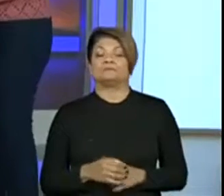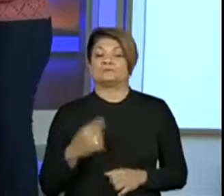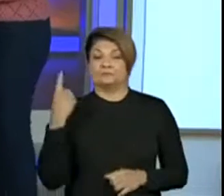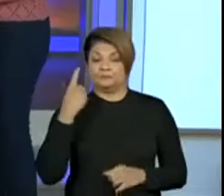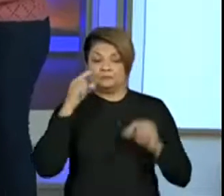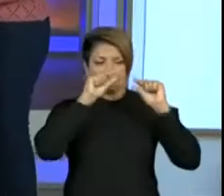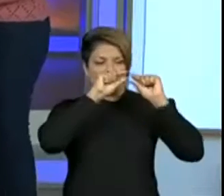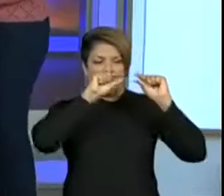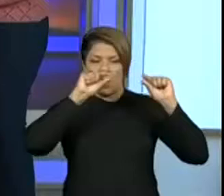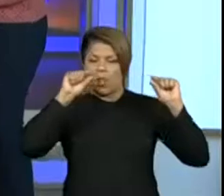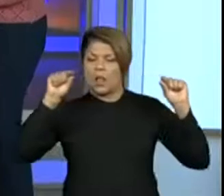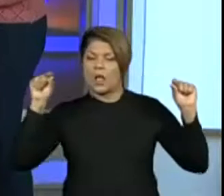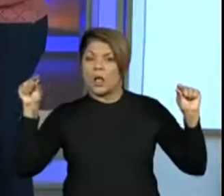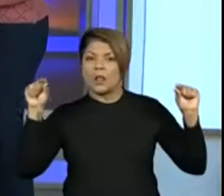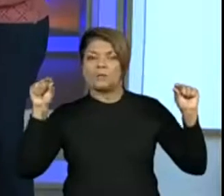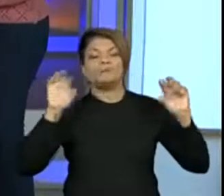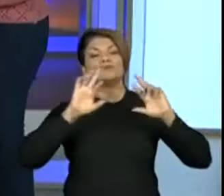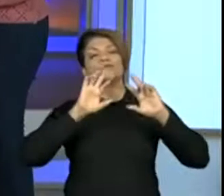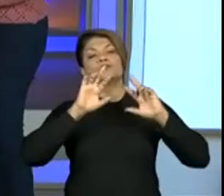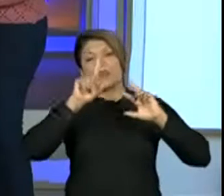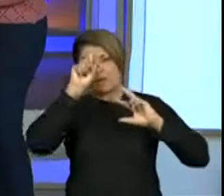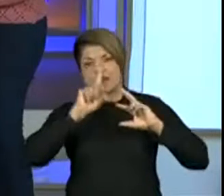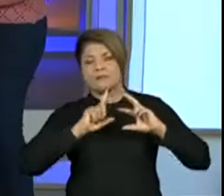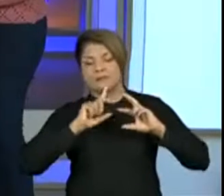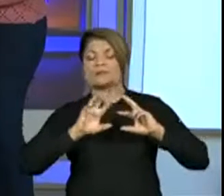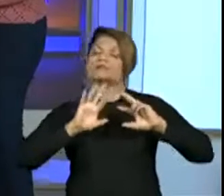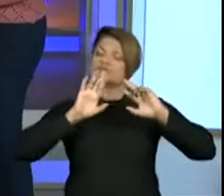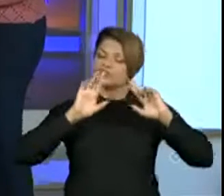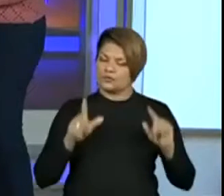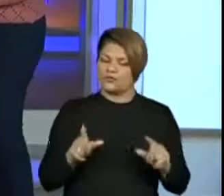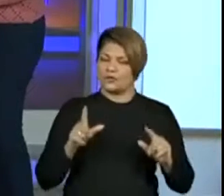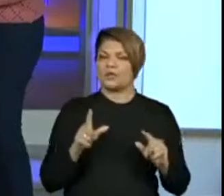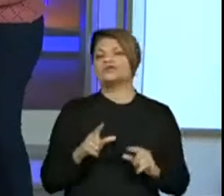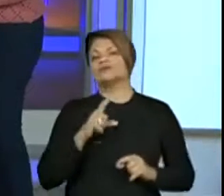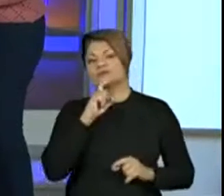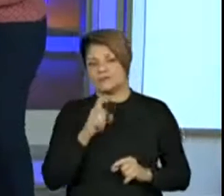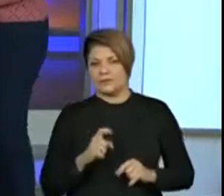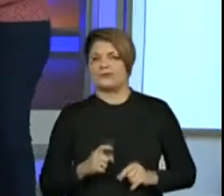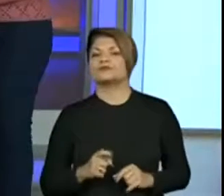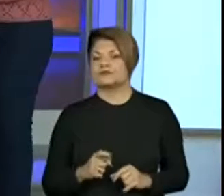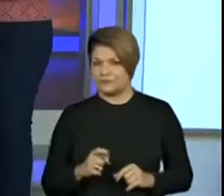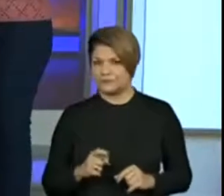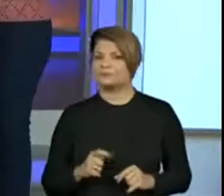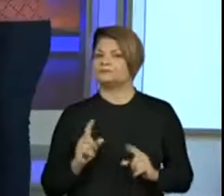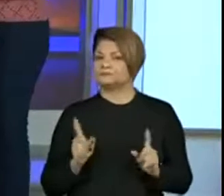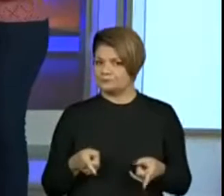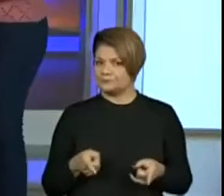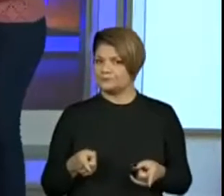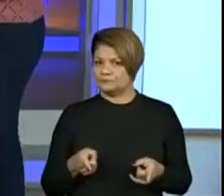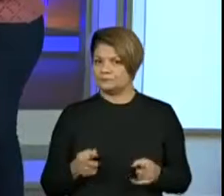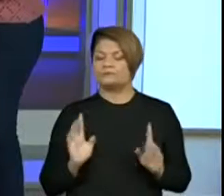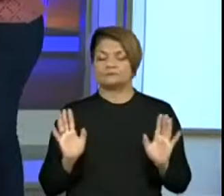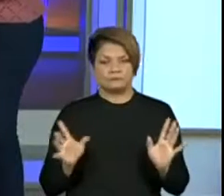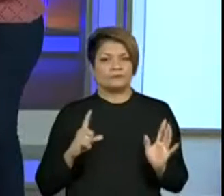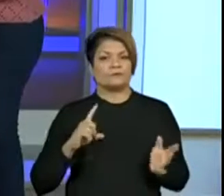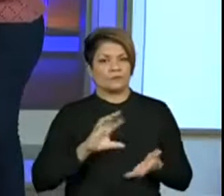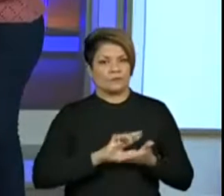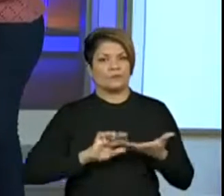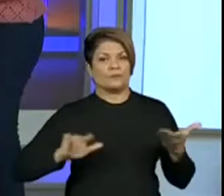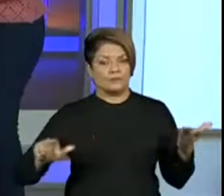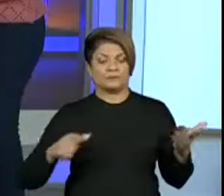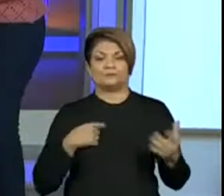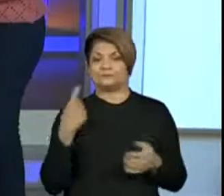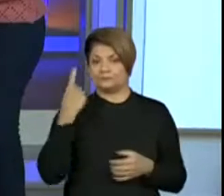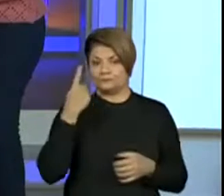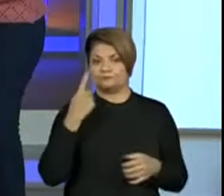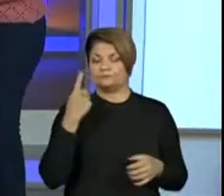fichas aqui, elas já são diferentes das que nós acabamos de ler. Então, já vamos observando as diferenças. A